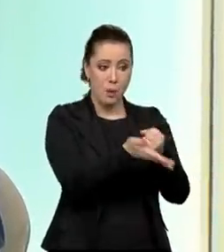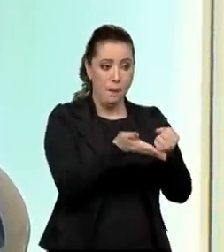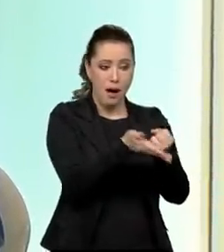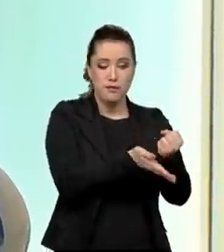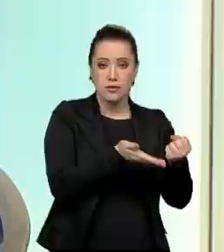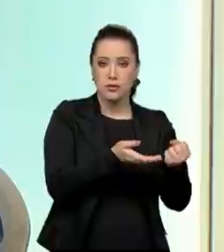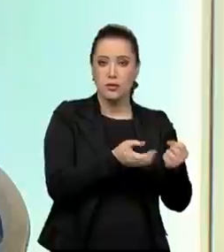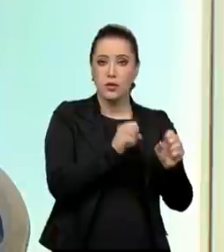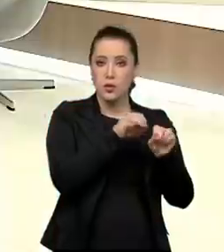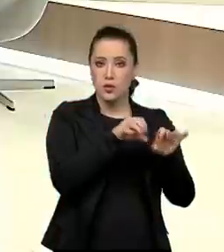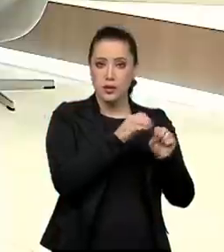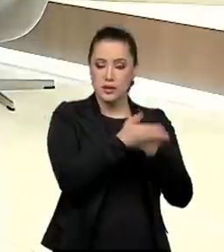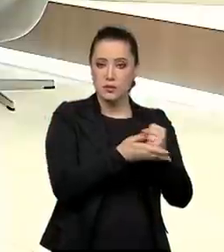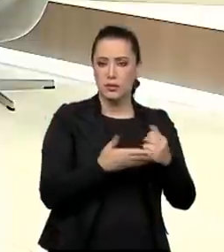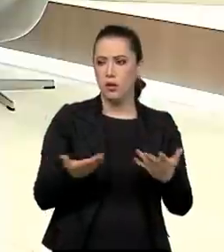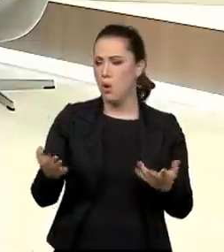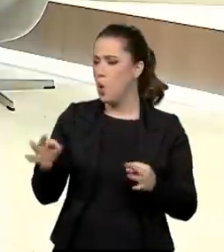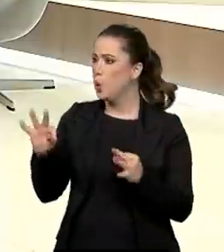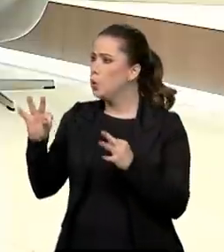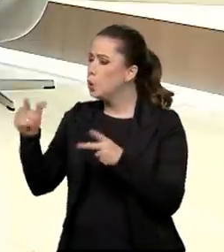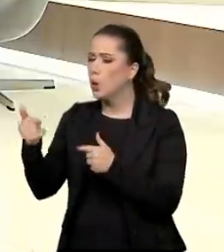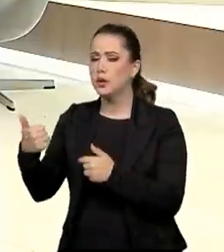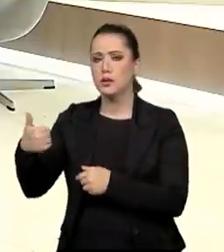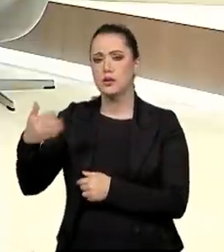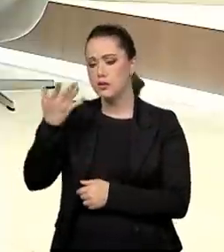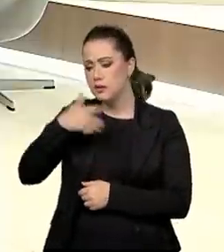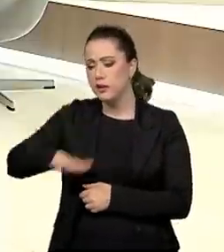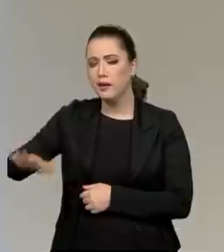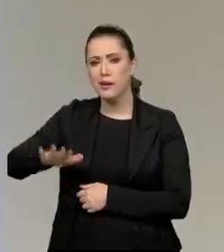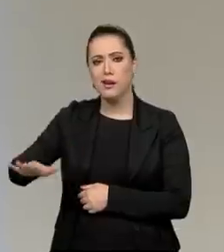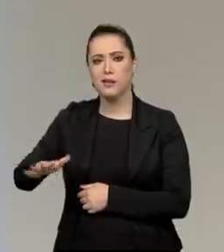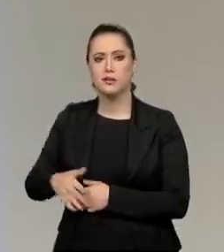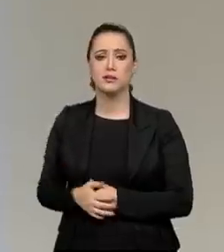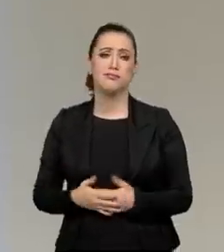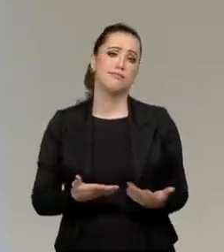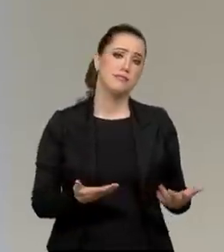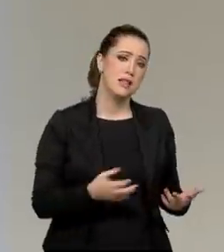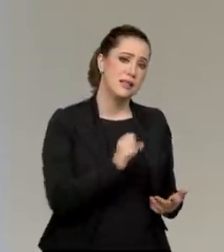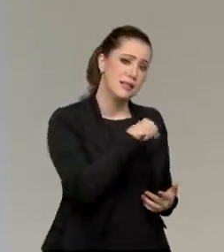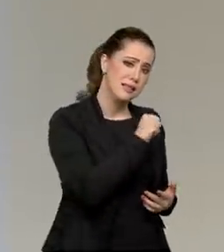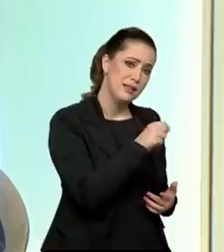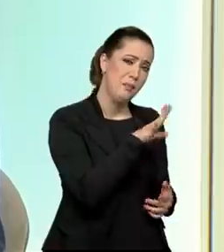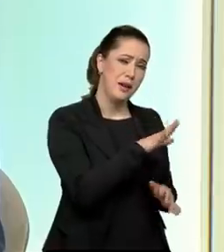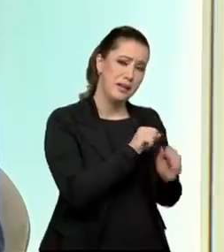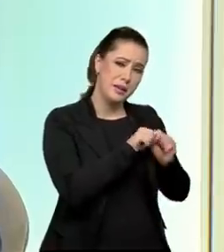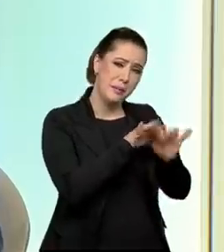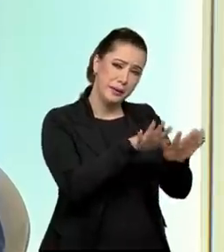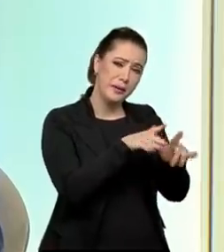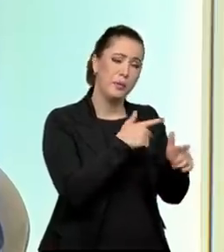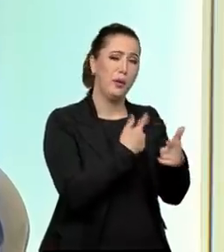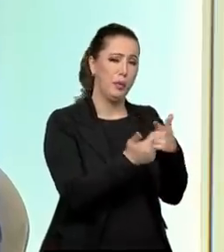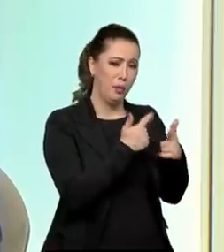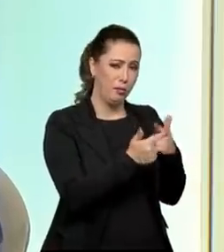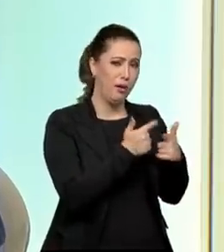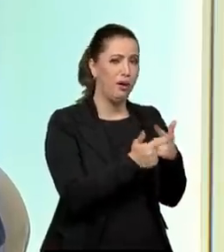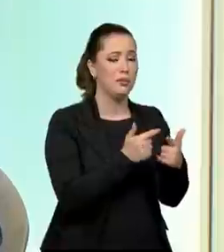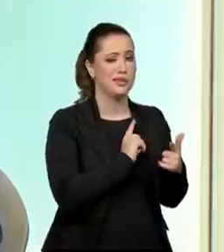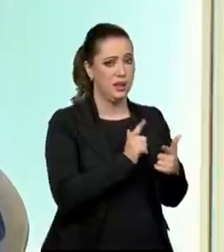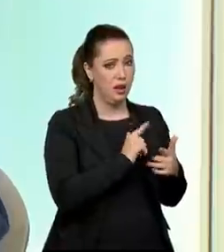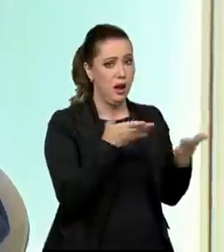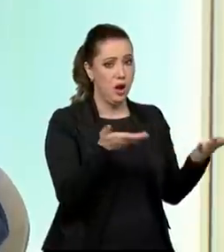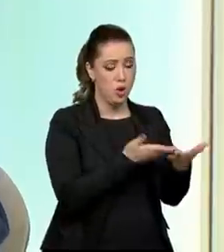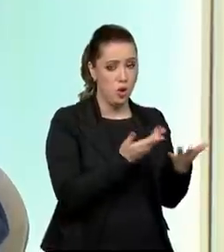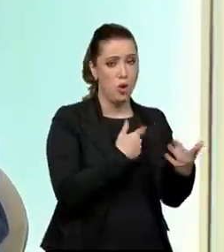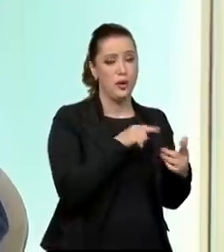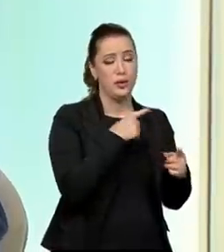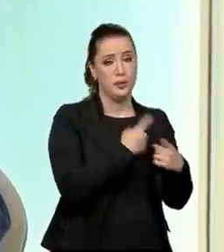matrículas... Praticamente universalizado. Praticamente universalizou, embora a gente teve com a pandemia um retrocesso. A pandemia trouxe algumas rupturas,